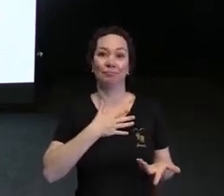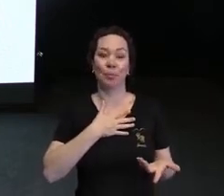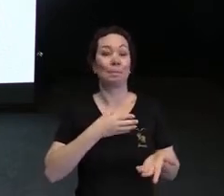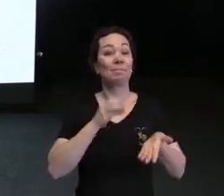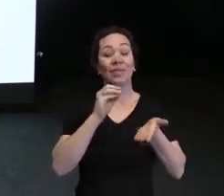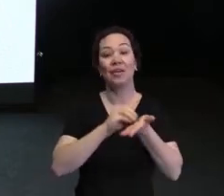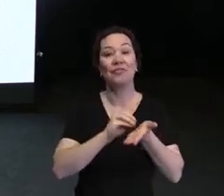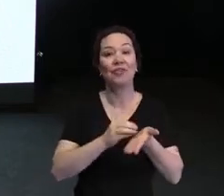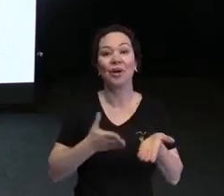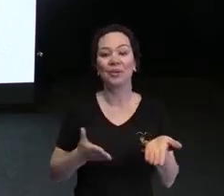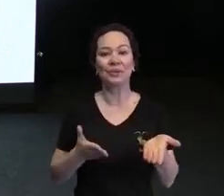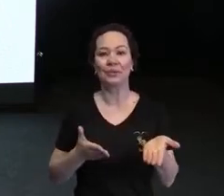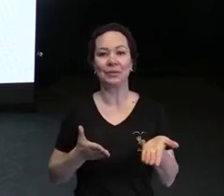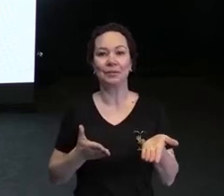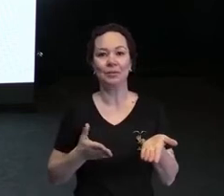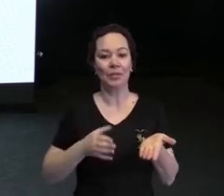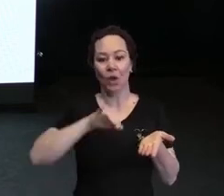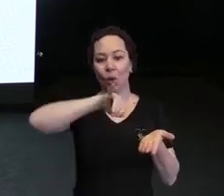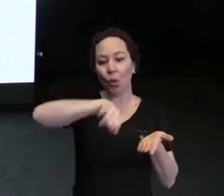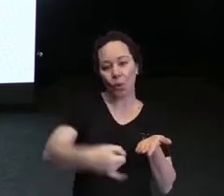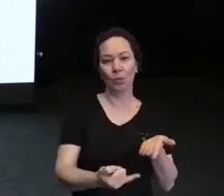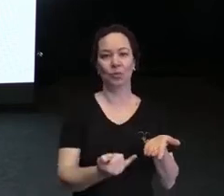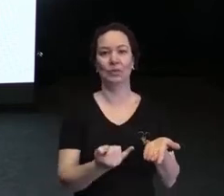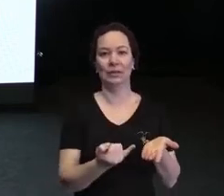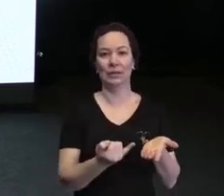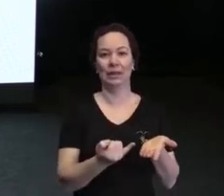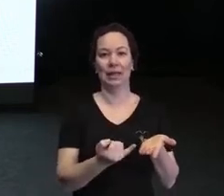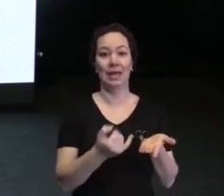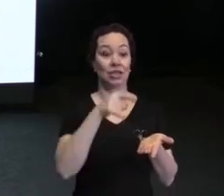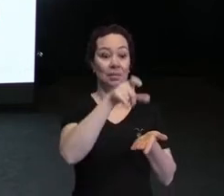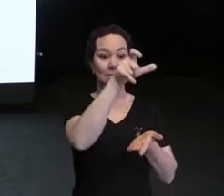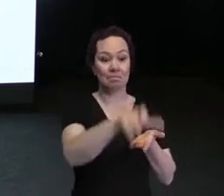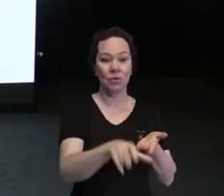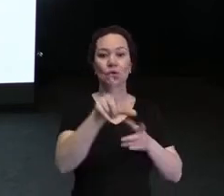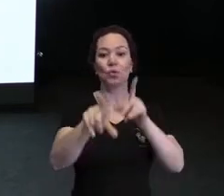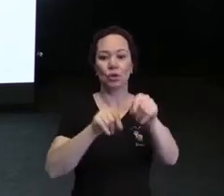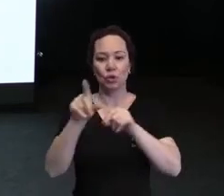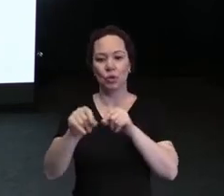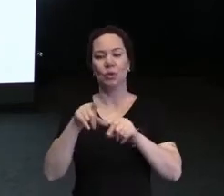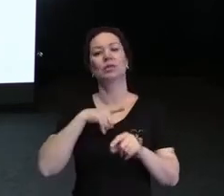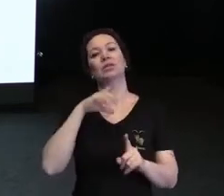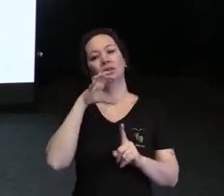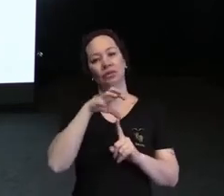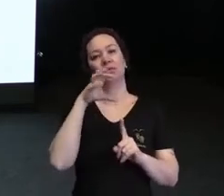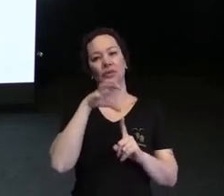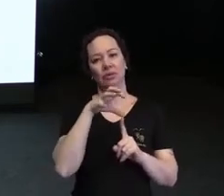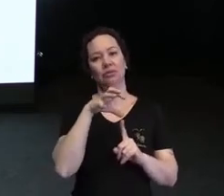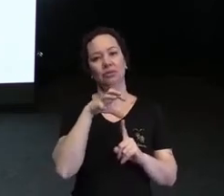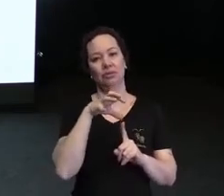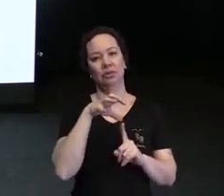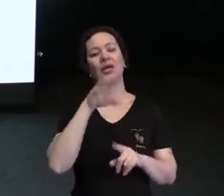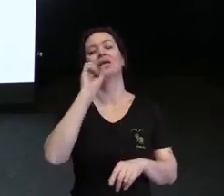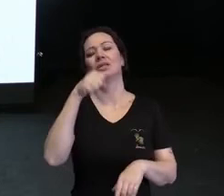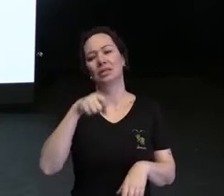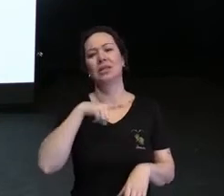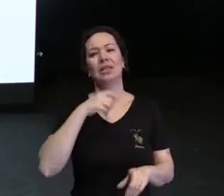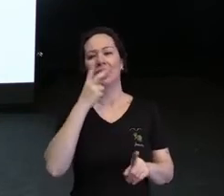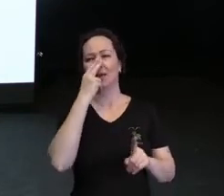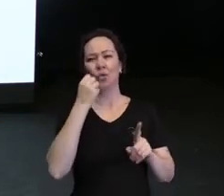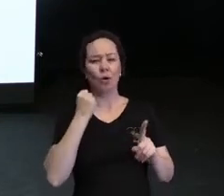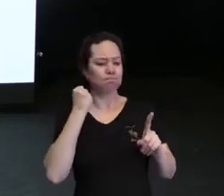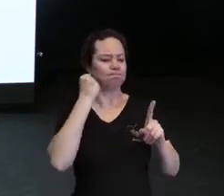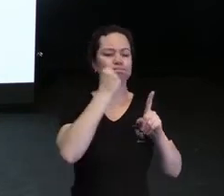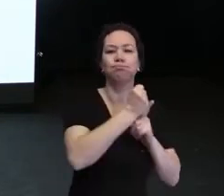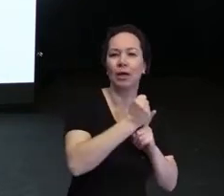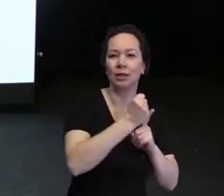de oportunidade, de escolha impacta. Impacta grandemente porque a construção